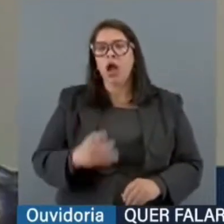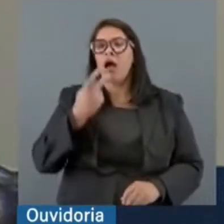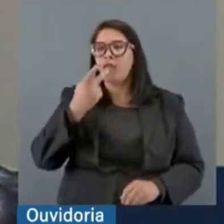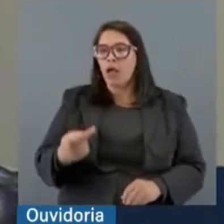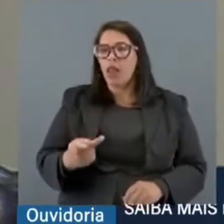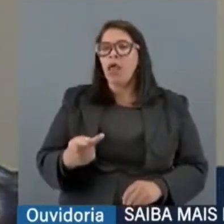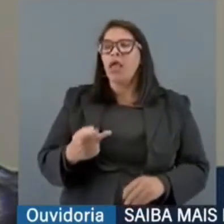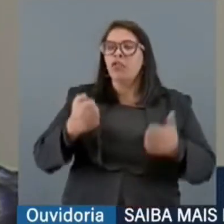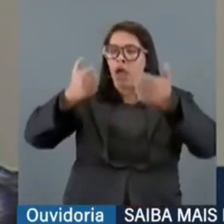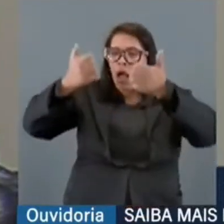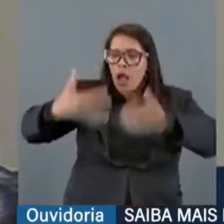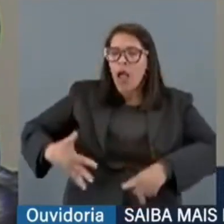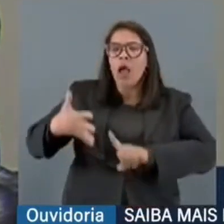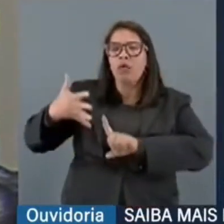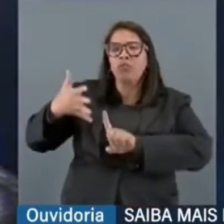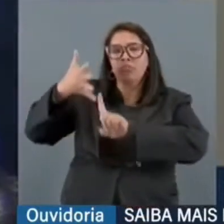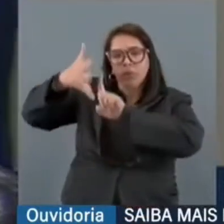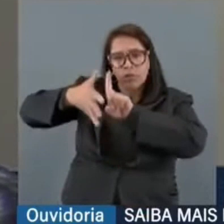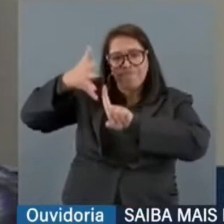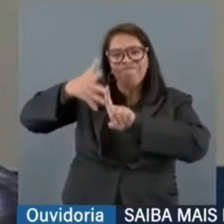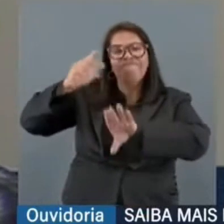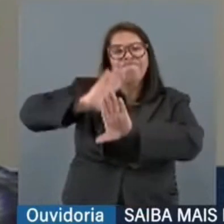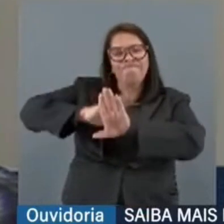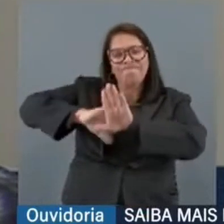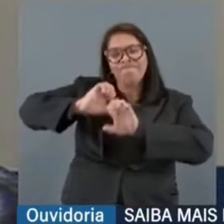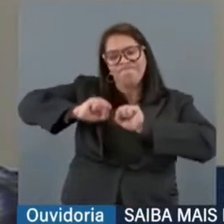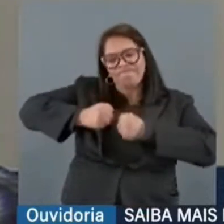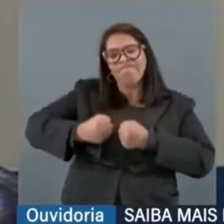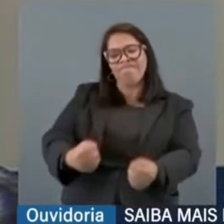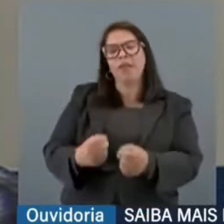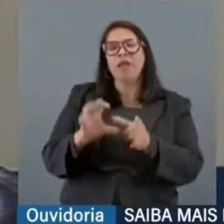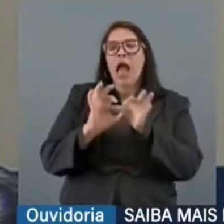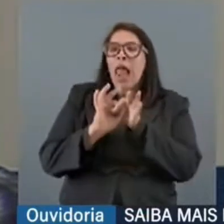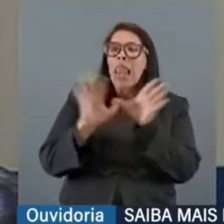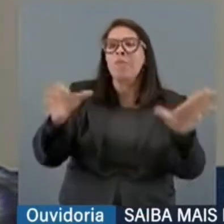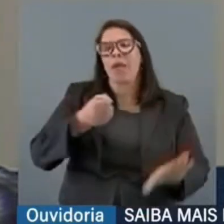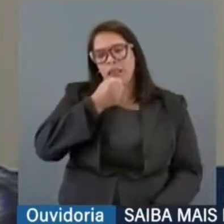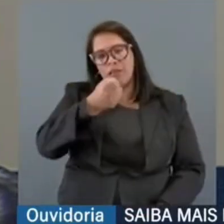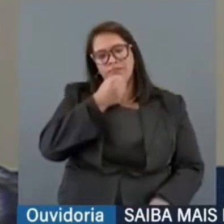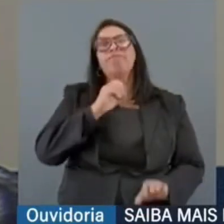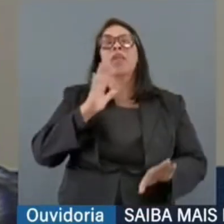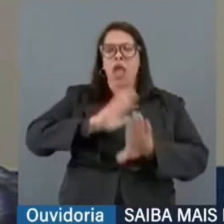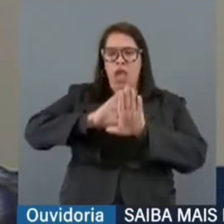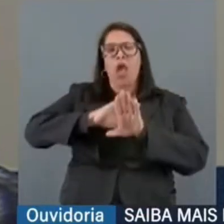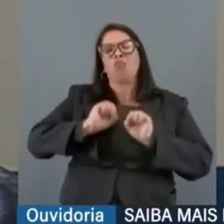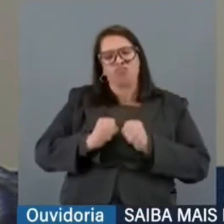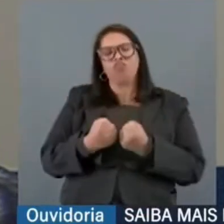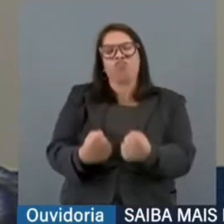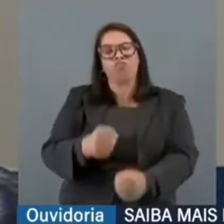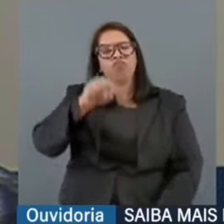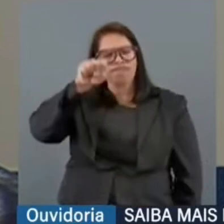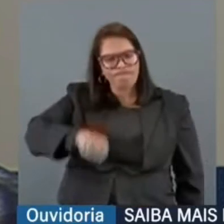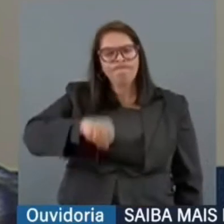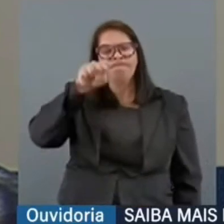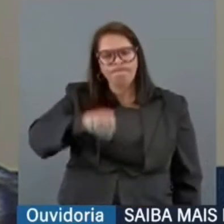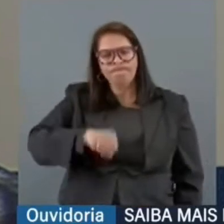exposição inicial, que eu defendo, de forma veemente, a liberdade de imprensa. Defendo a